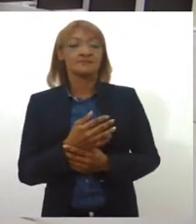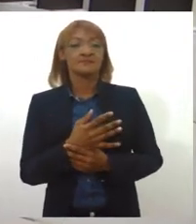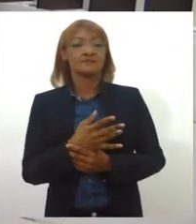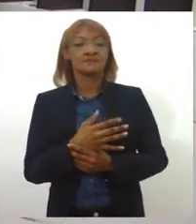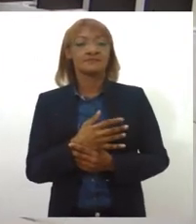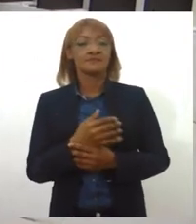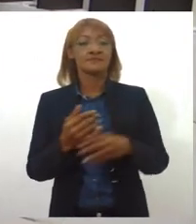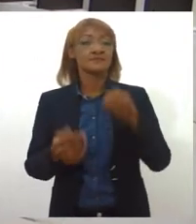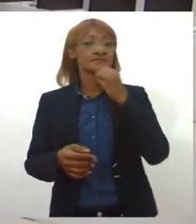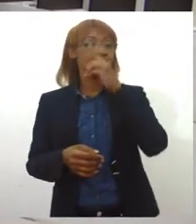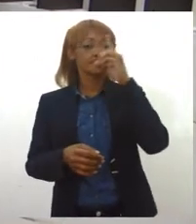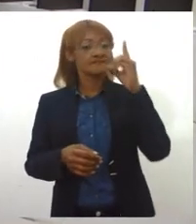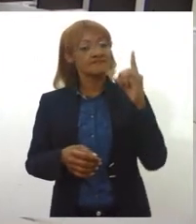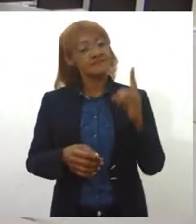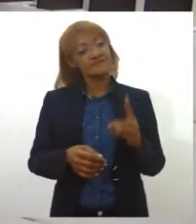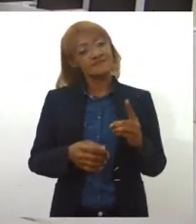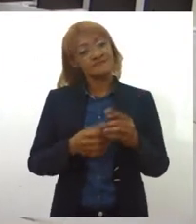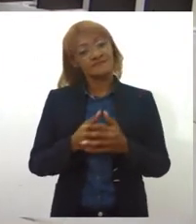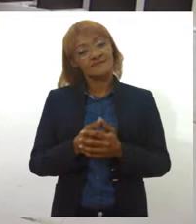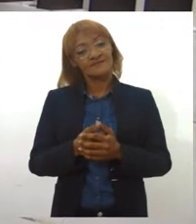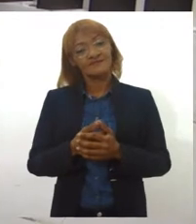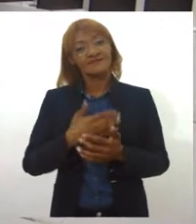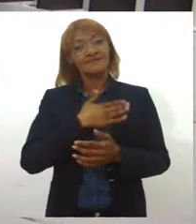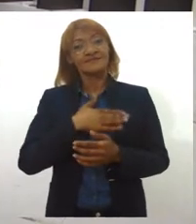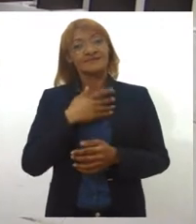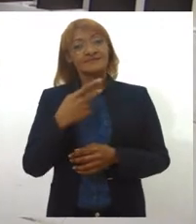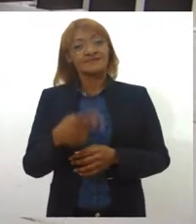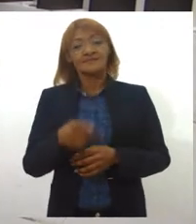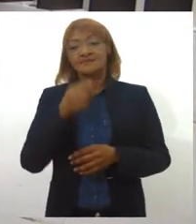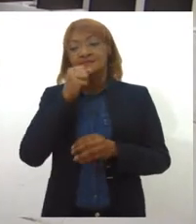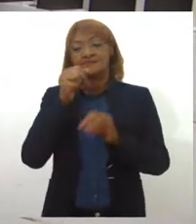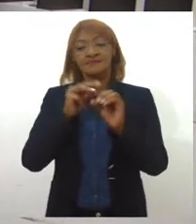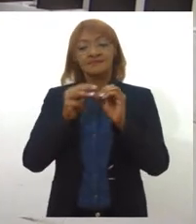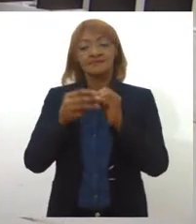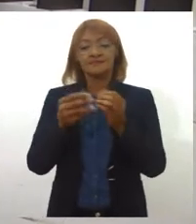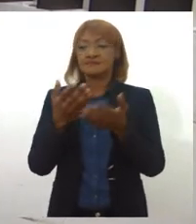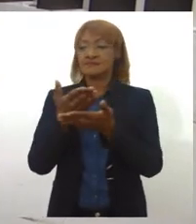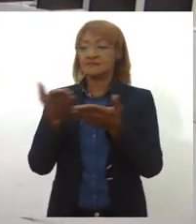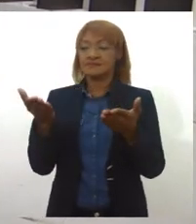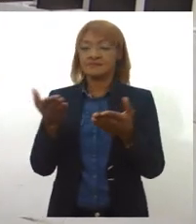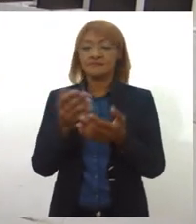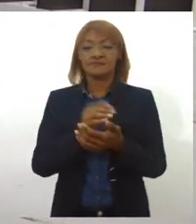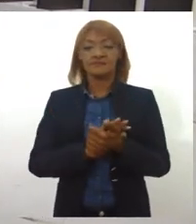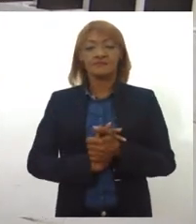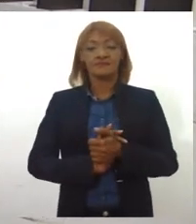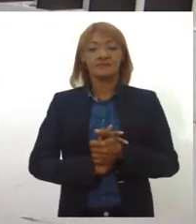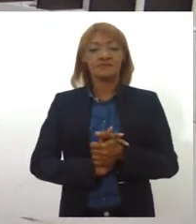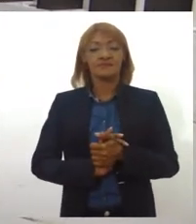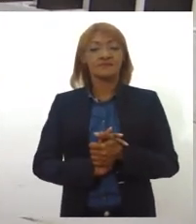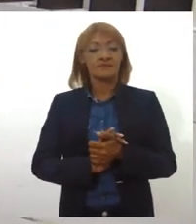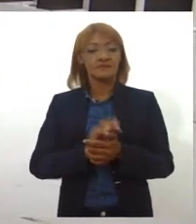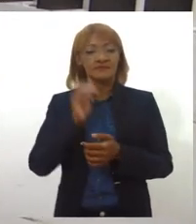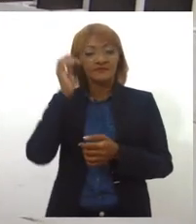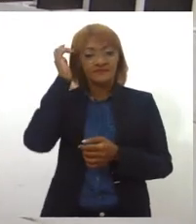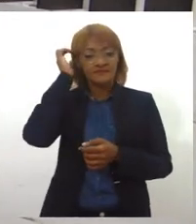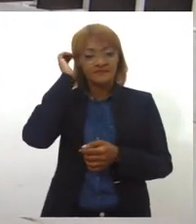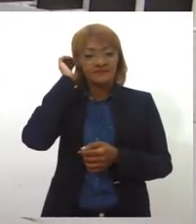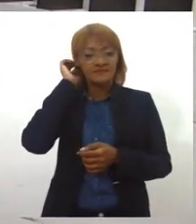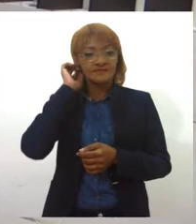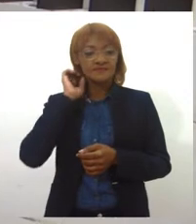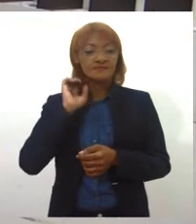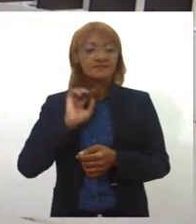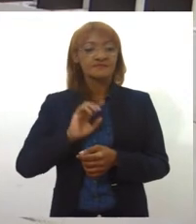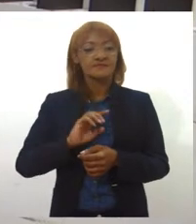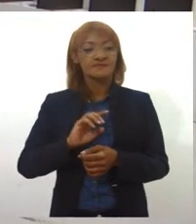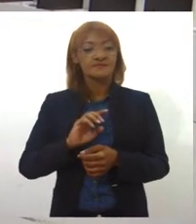Bom dia, sempre um prazer estar aqui no Jornal da Lese com vocês. Bem, a notícia veio em uma